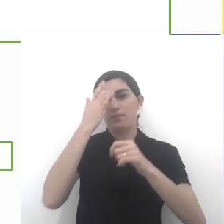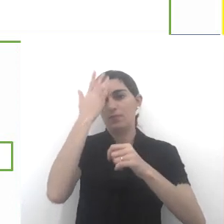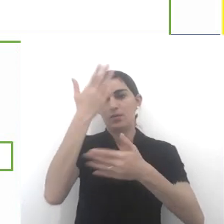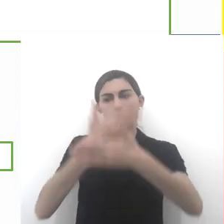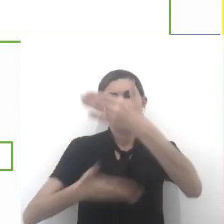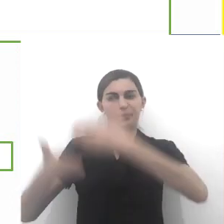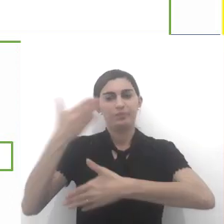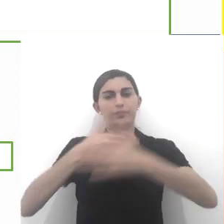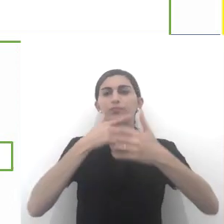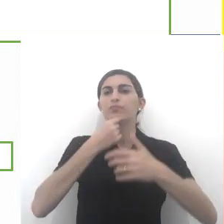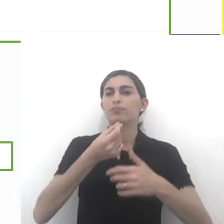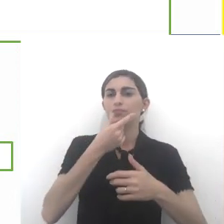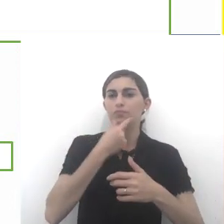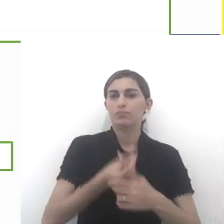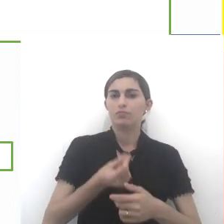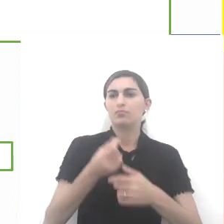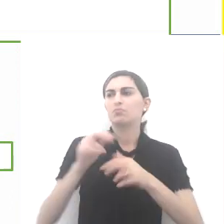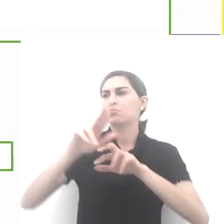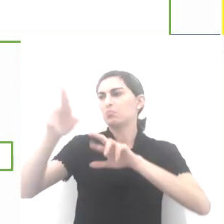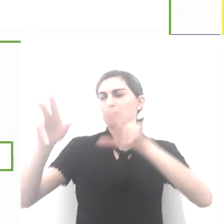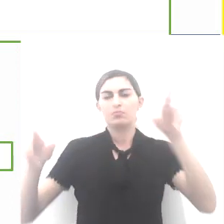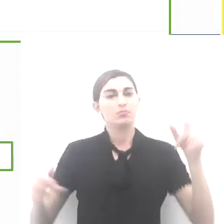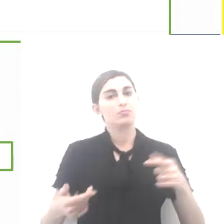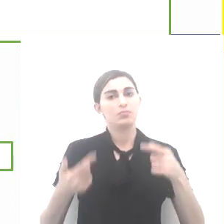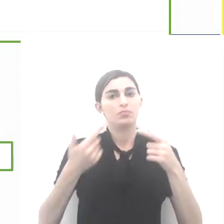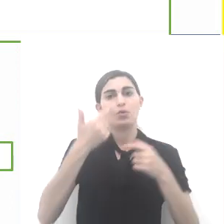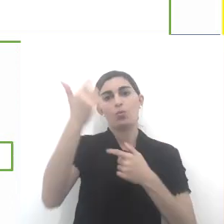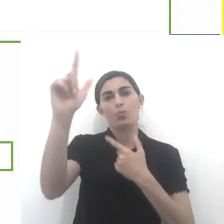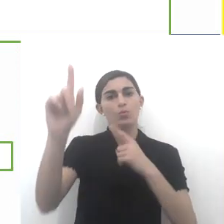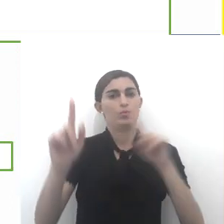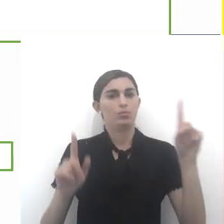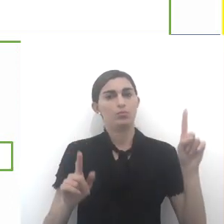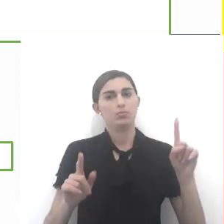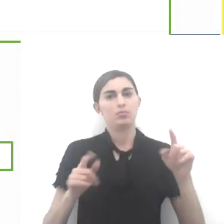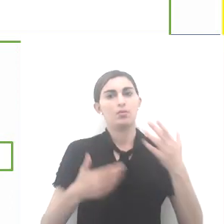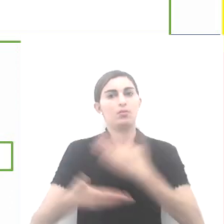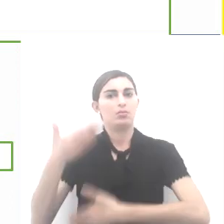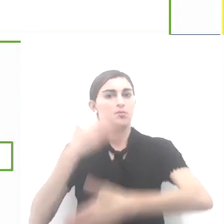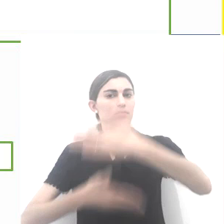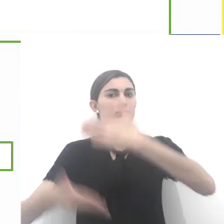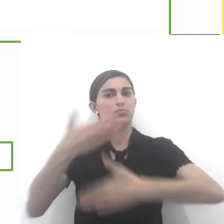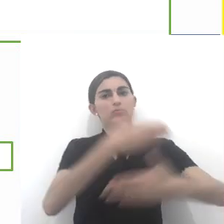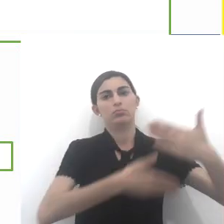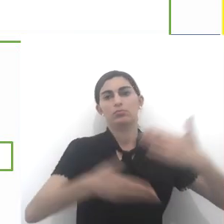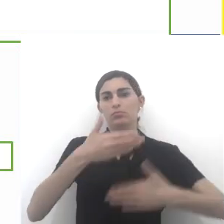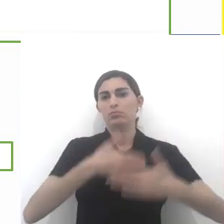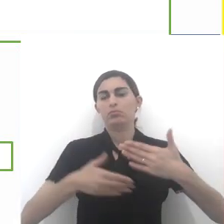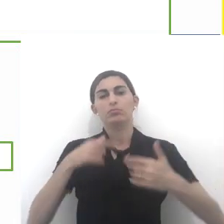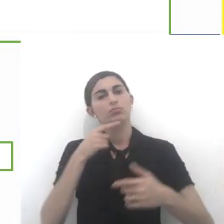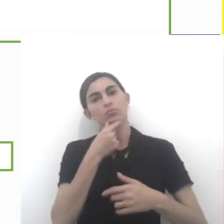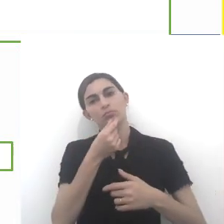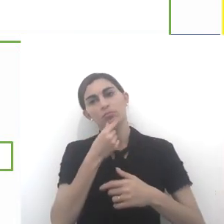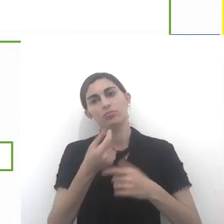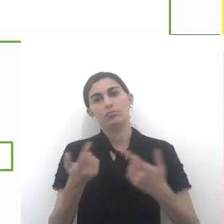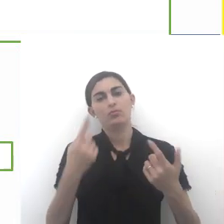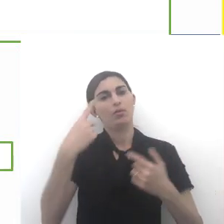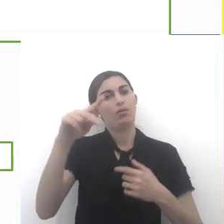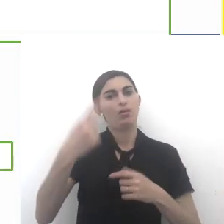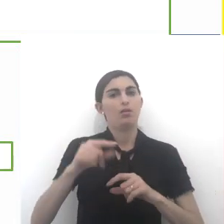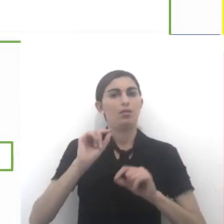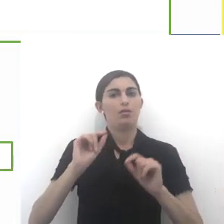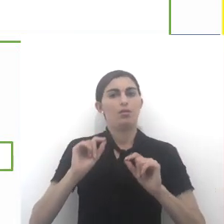que facilita a relação entre o homem, os homens, com o outro, relação do homem, com o homem,